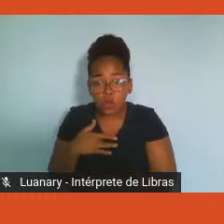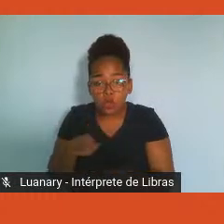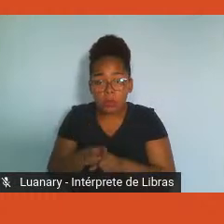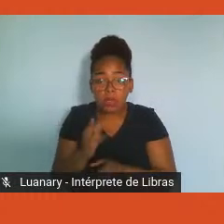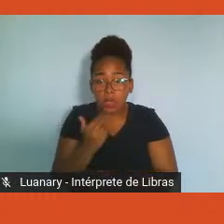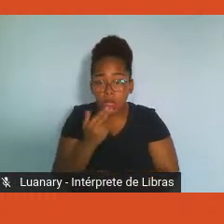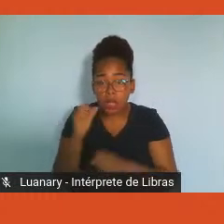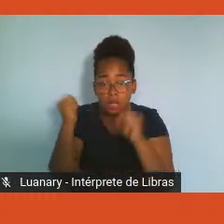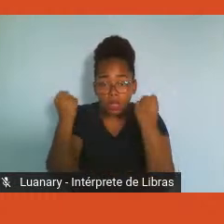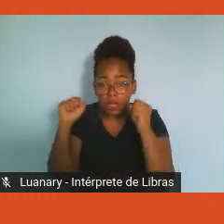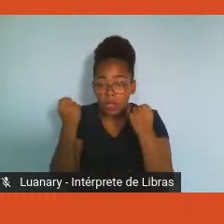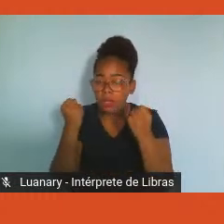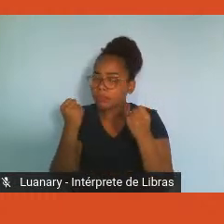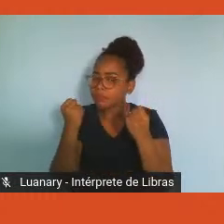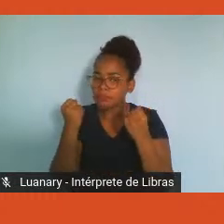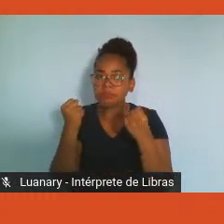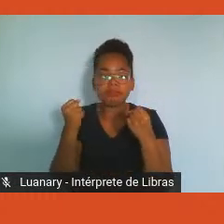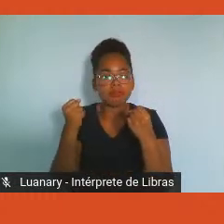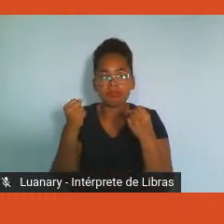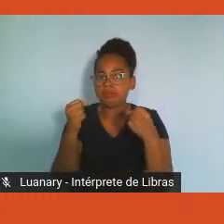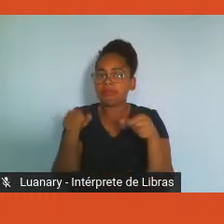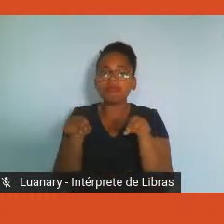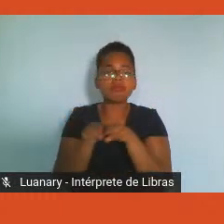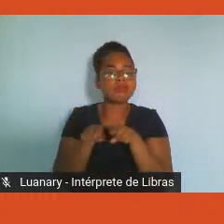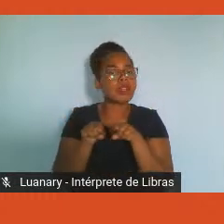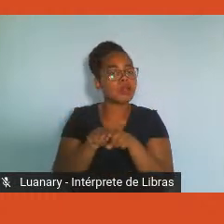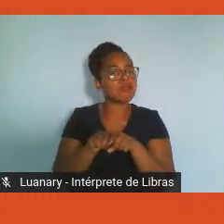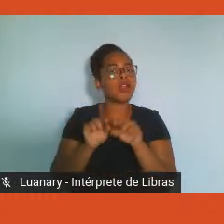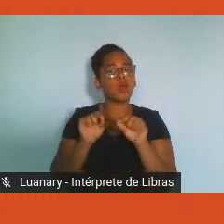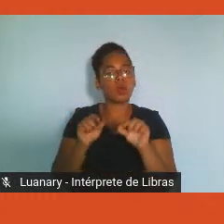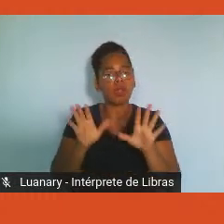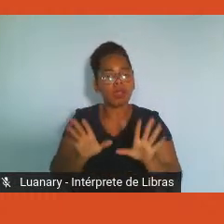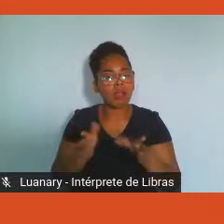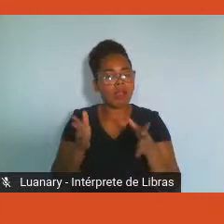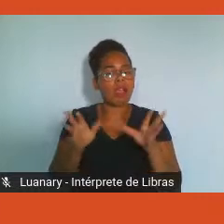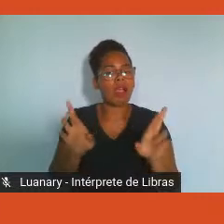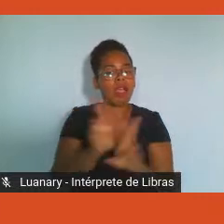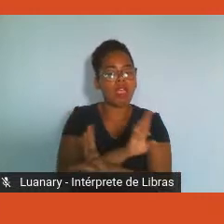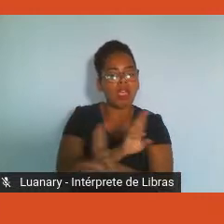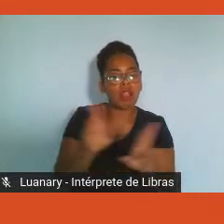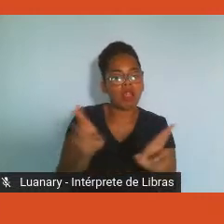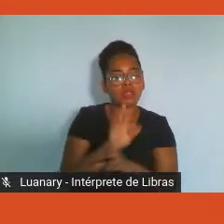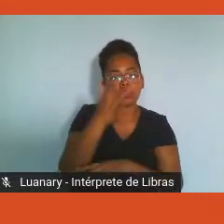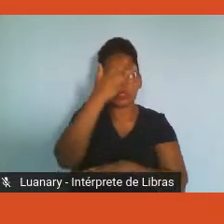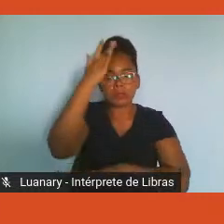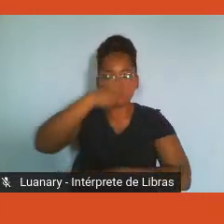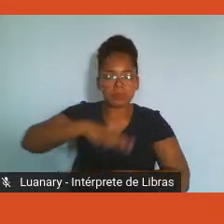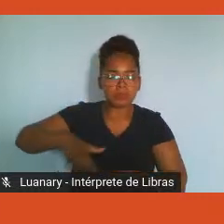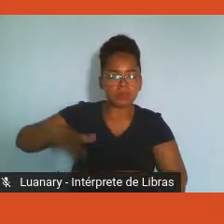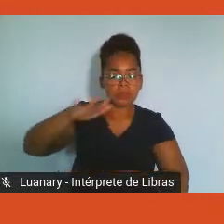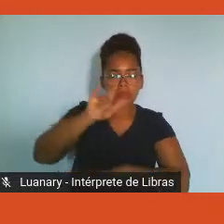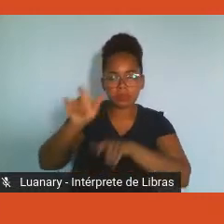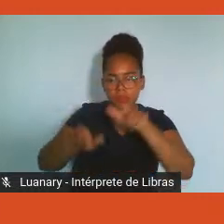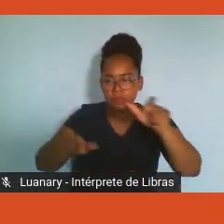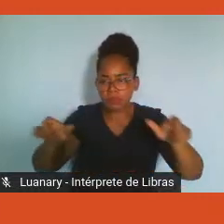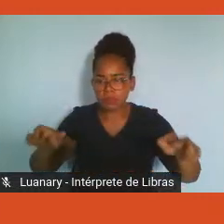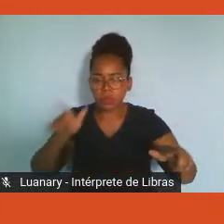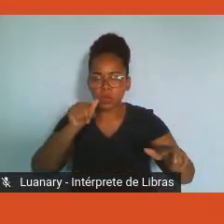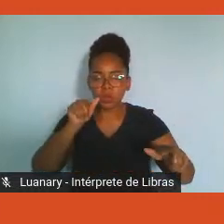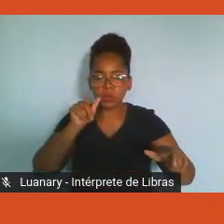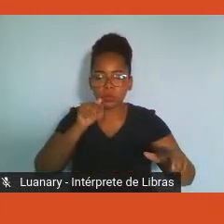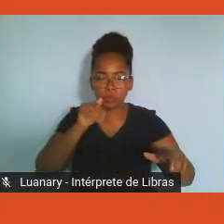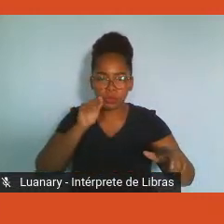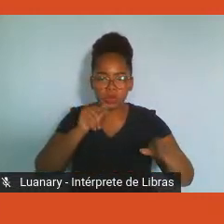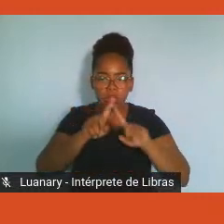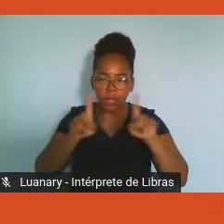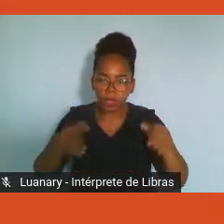exercícios, só elas têm que incluir relacionamentos interpessoais. Os profissionais, eles precisam sentir liberdade